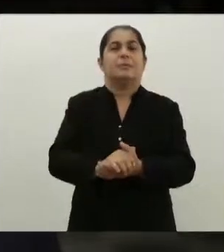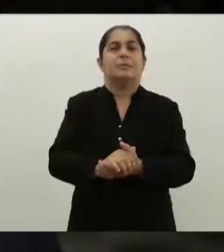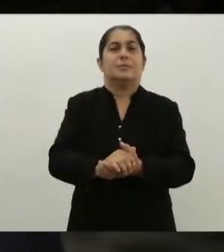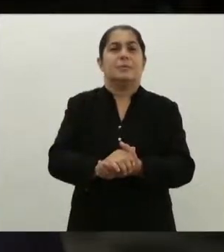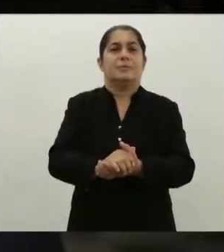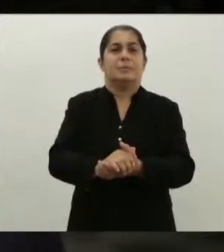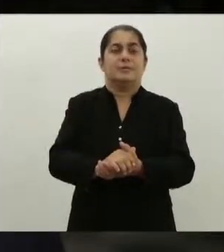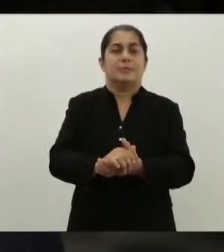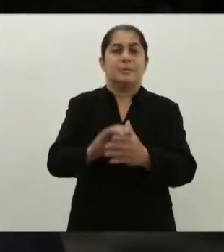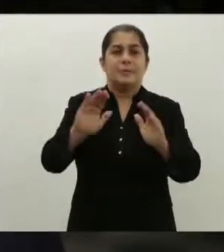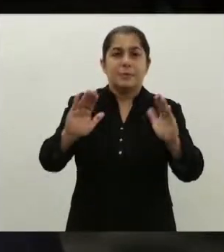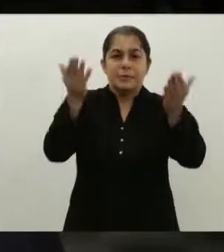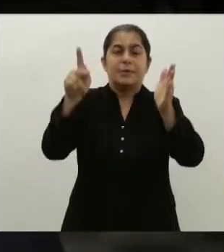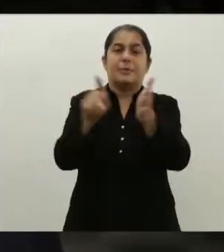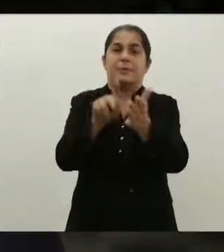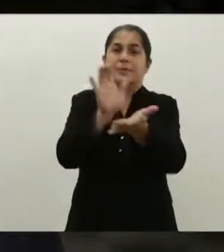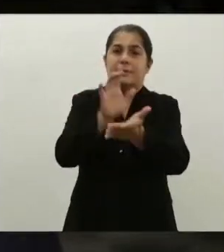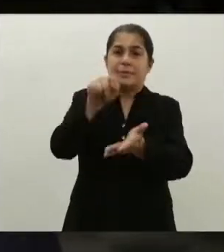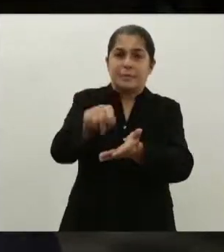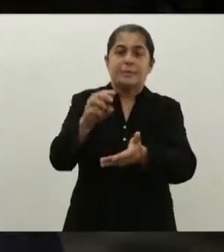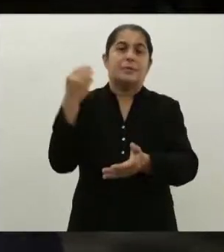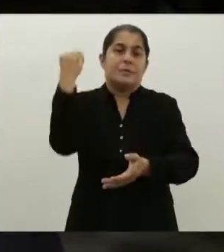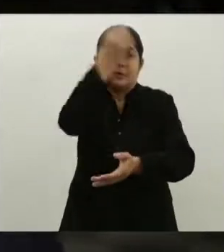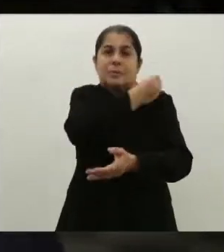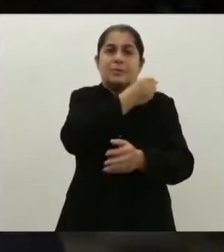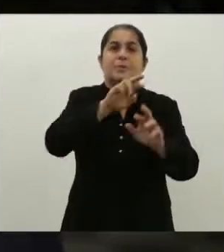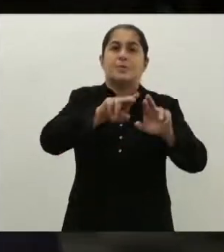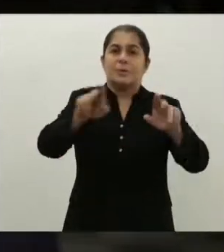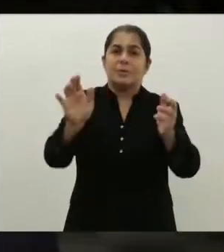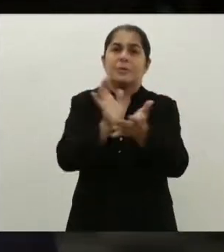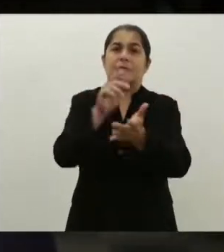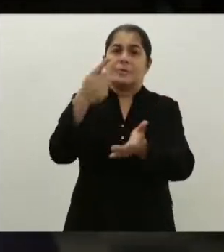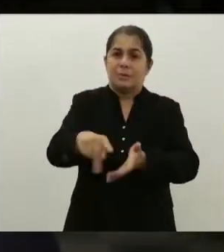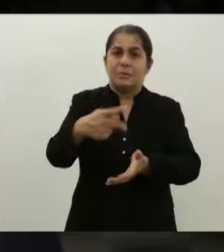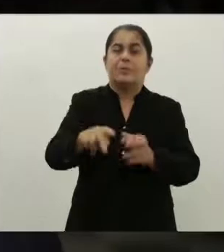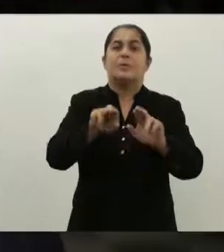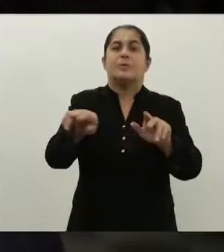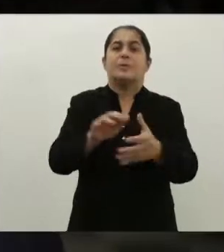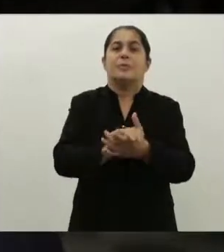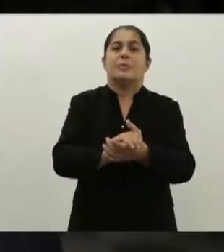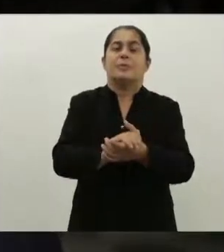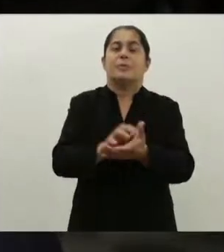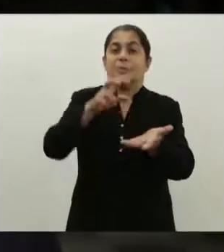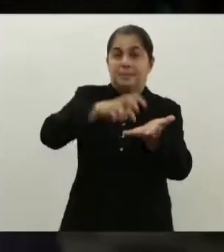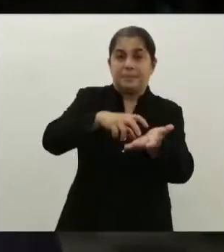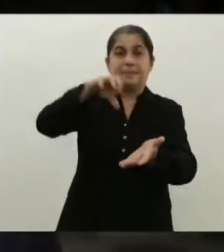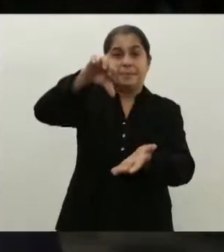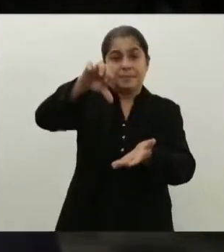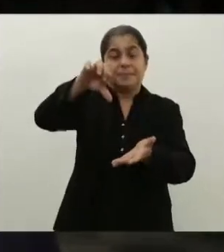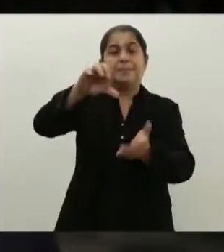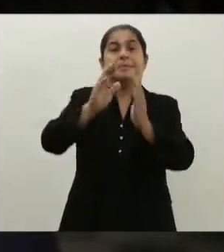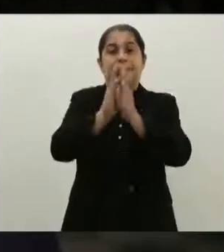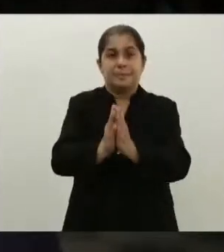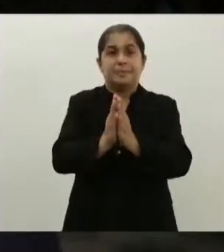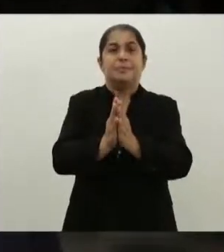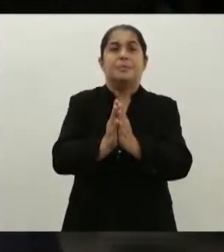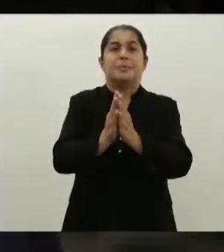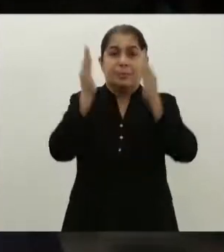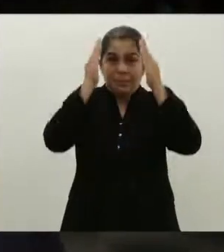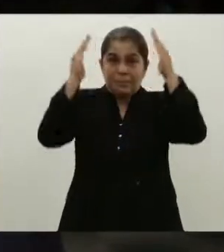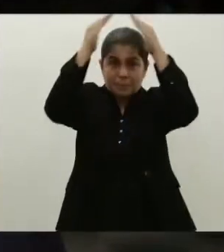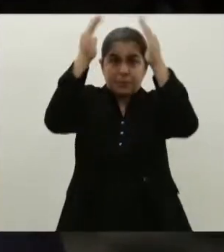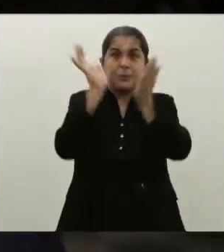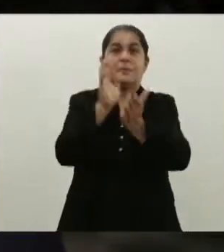5 é o dia da Festa da Padroeira. Nós temos uma celebração às 9 horas de amanhã, com a